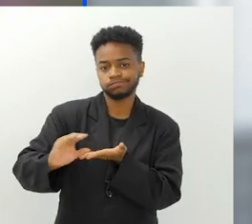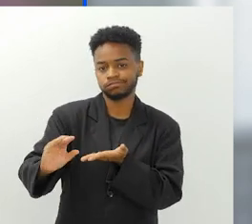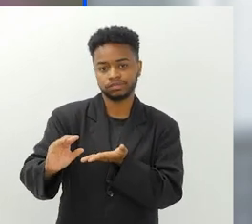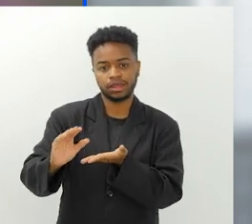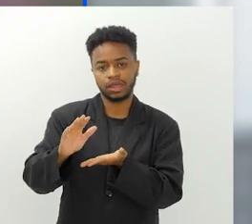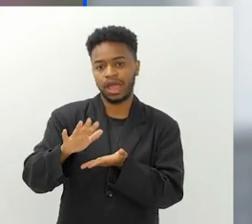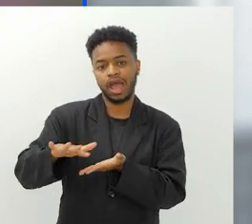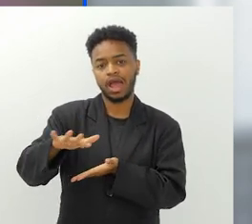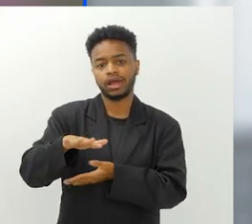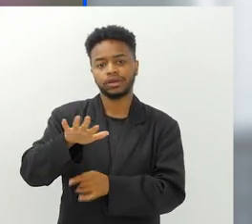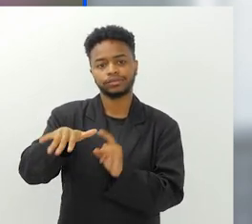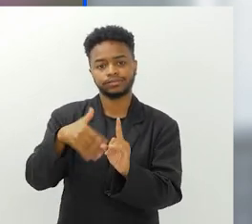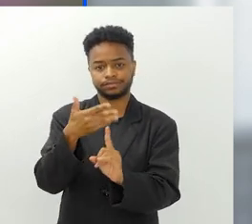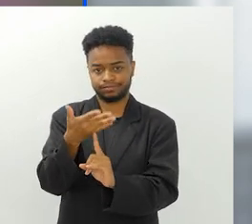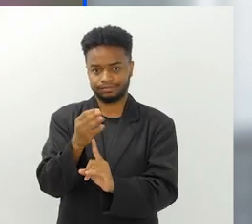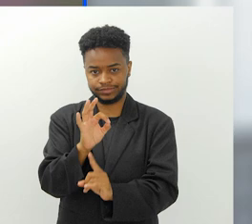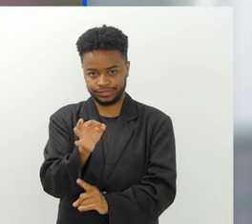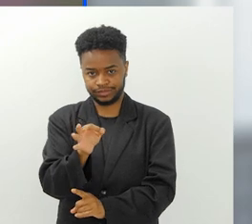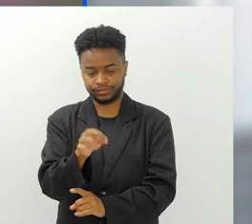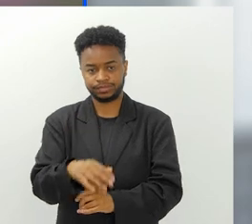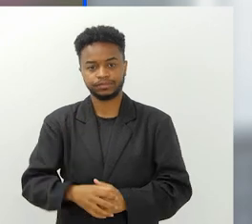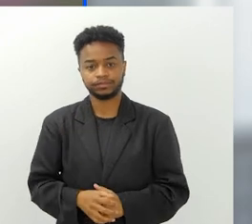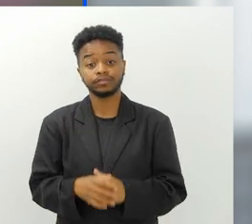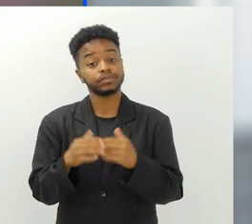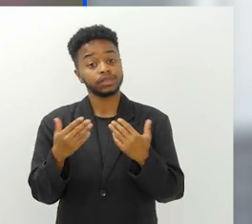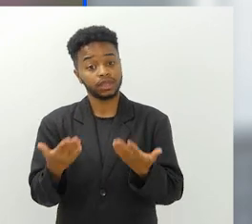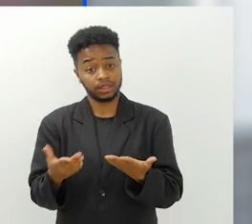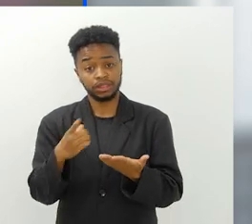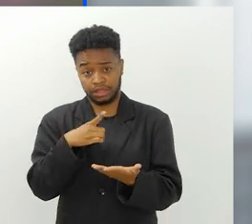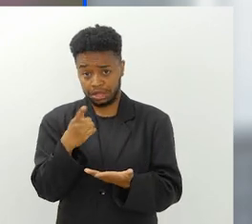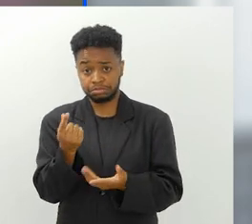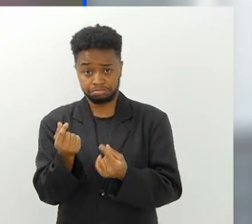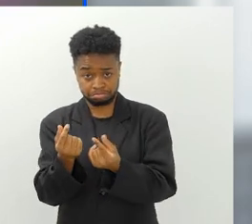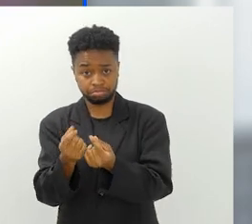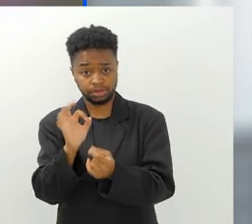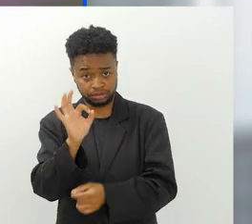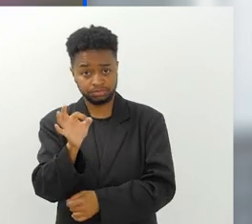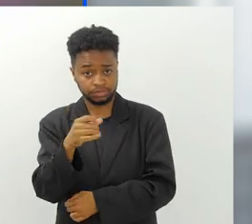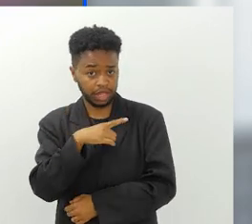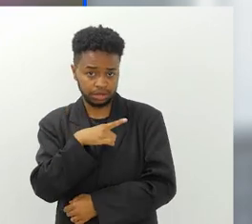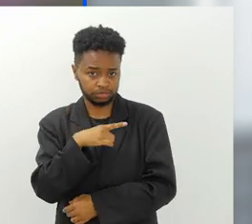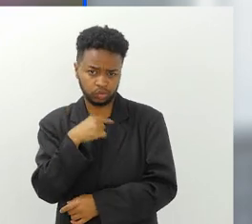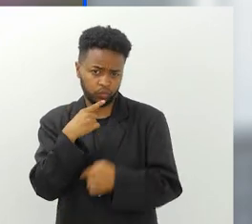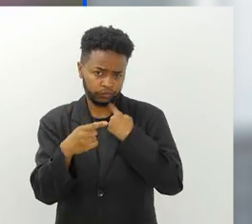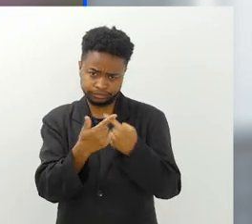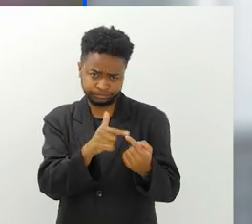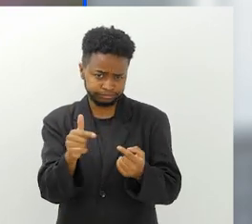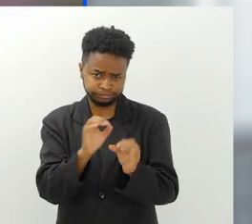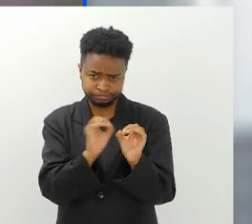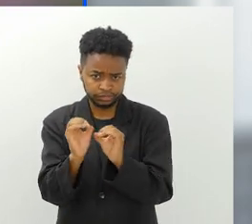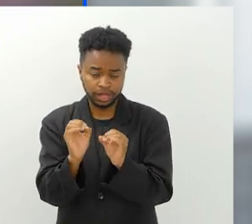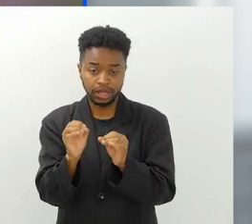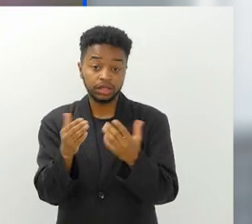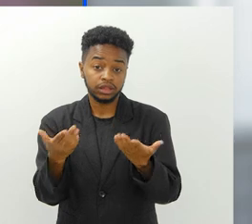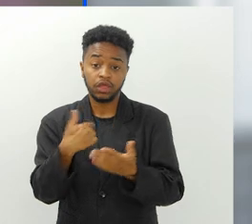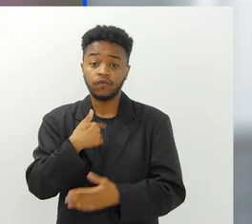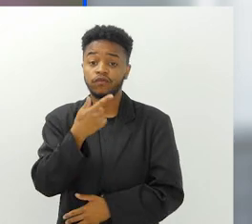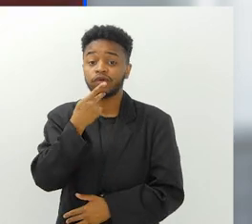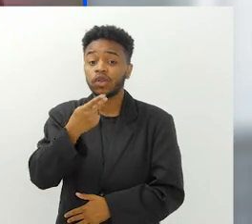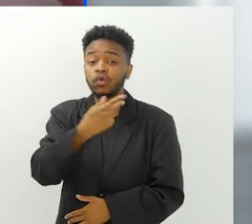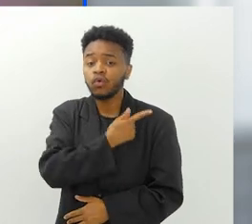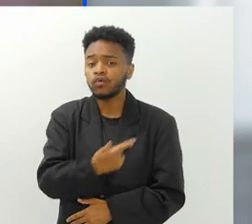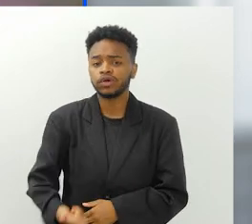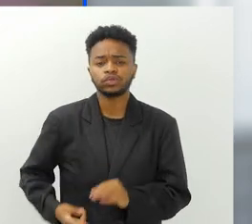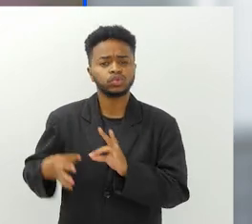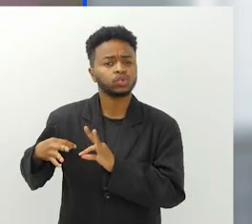para fins ambientais. Existe recurso, isso não há dúvida. E eu estou falando de